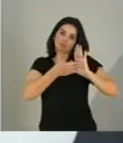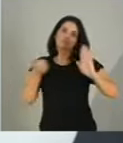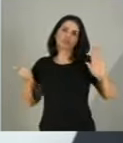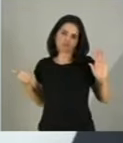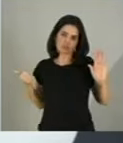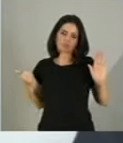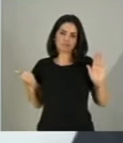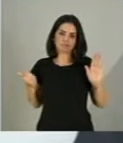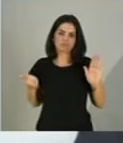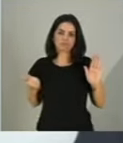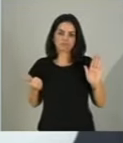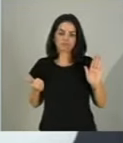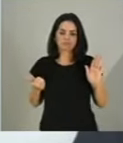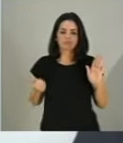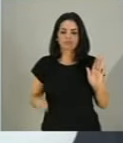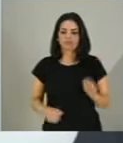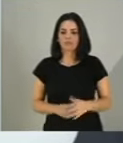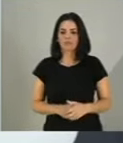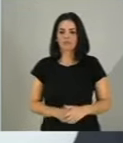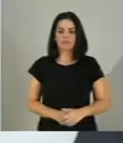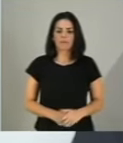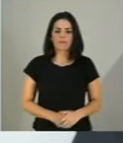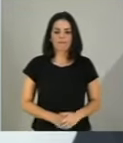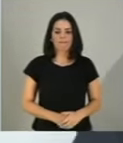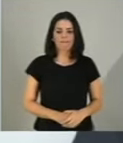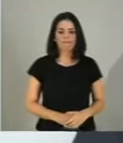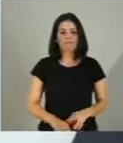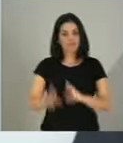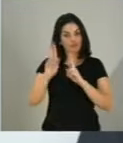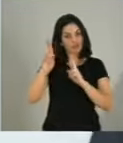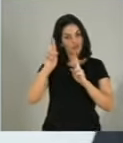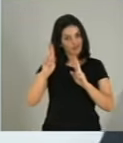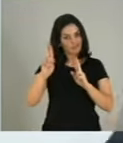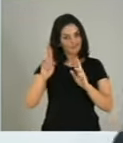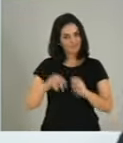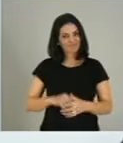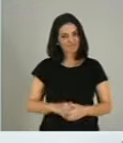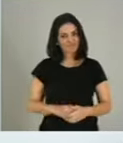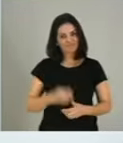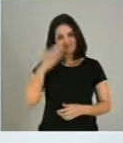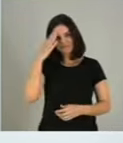revogados, serão derrotados. Espero que isso aconteça. Obrigado, presidente. Beleza. Amém.